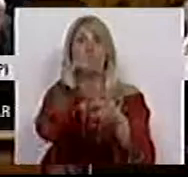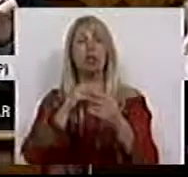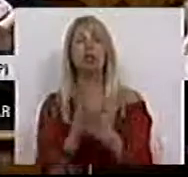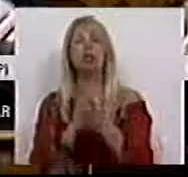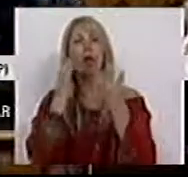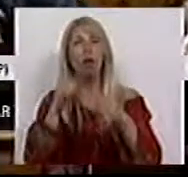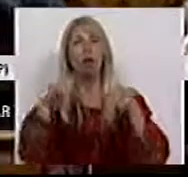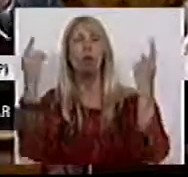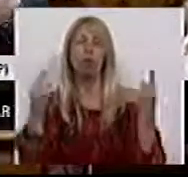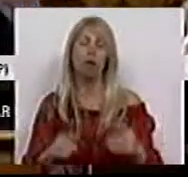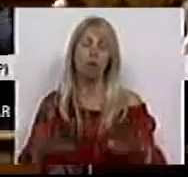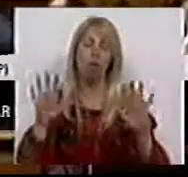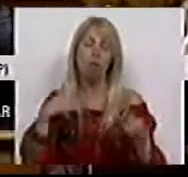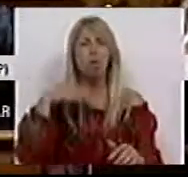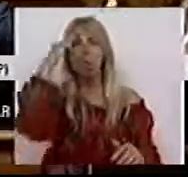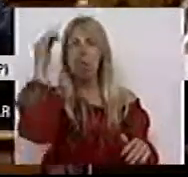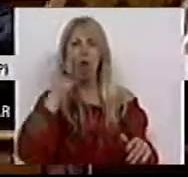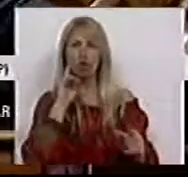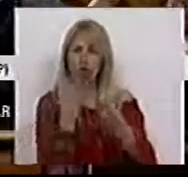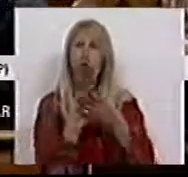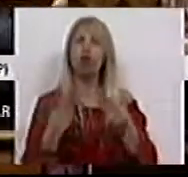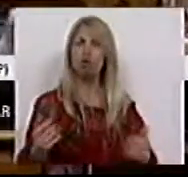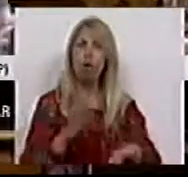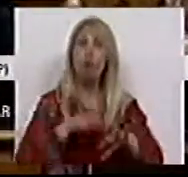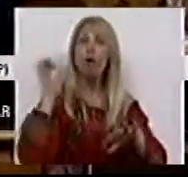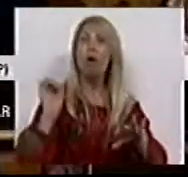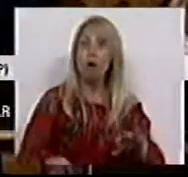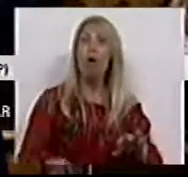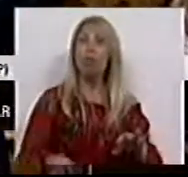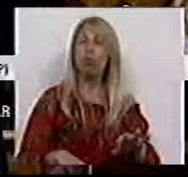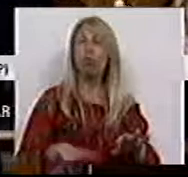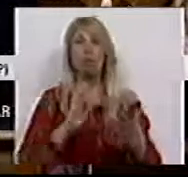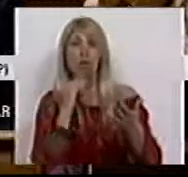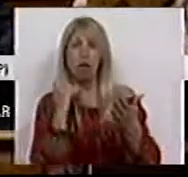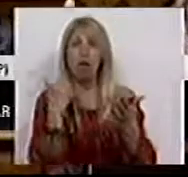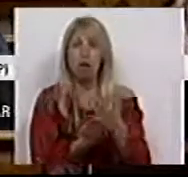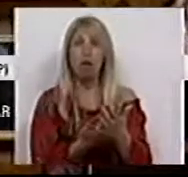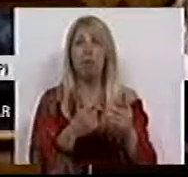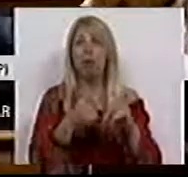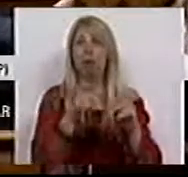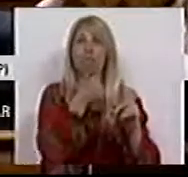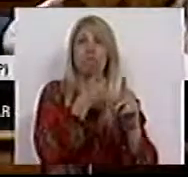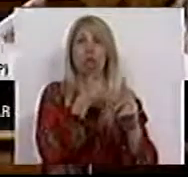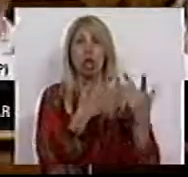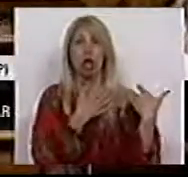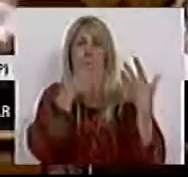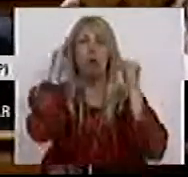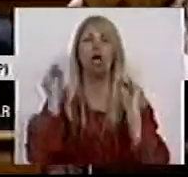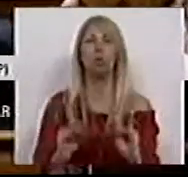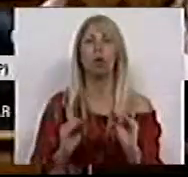creio que isso se resolva por agravação de situações de medidas tutelares educativas. O que é que o Sr.